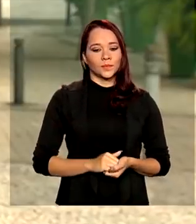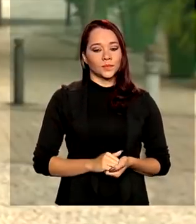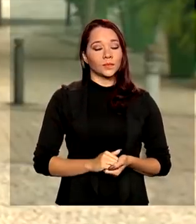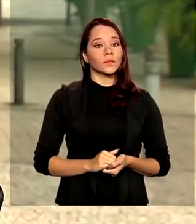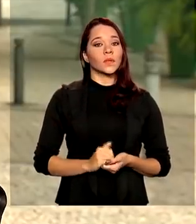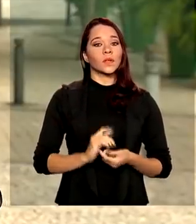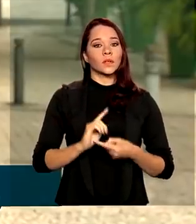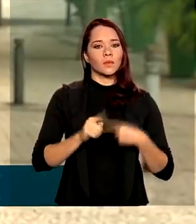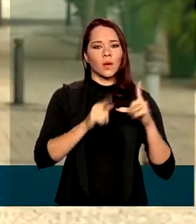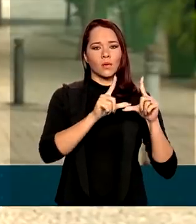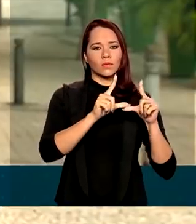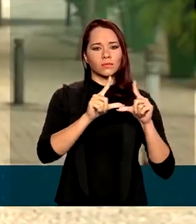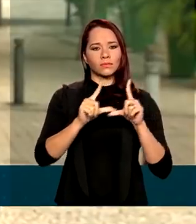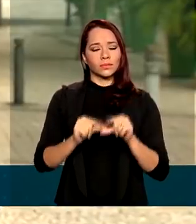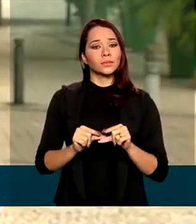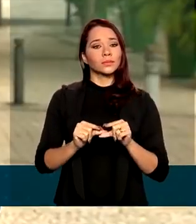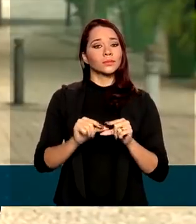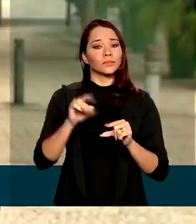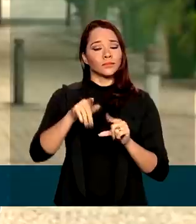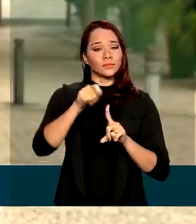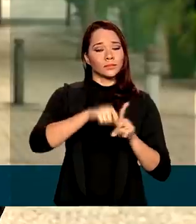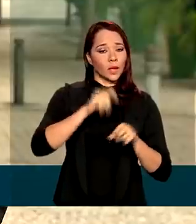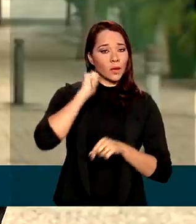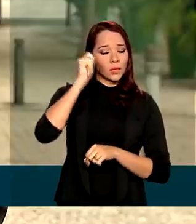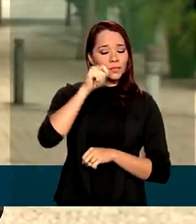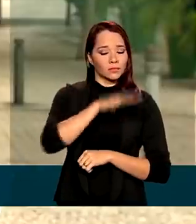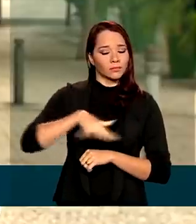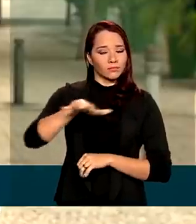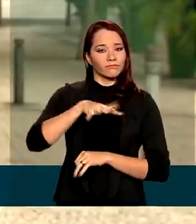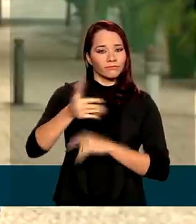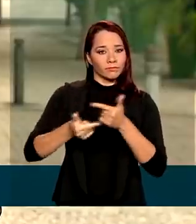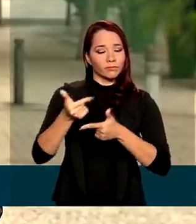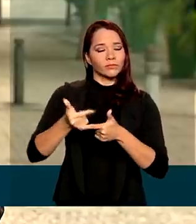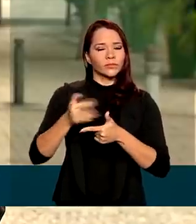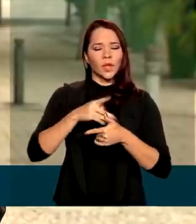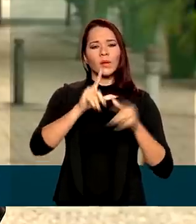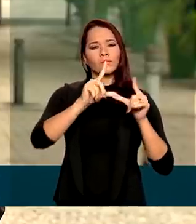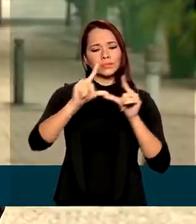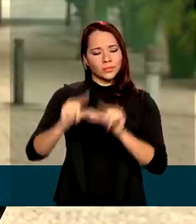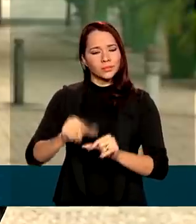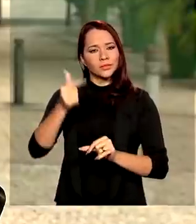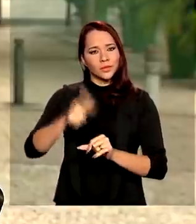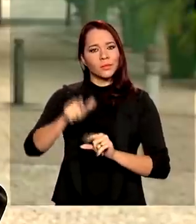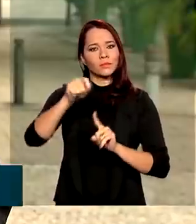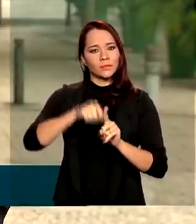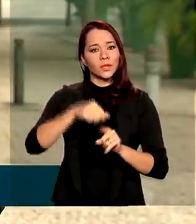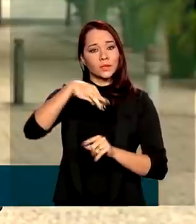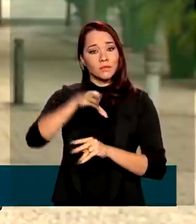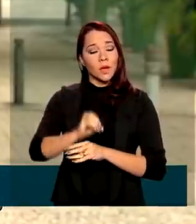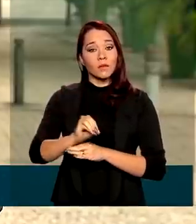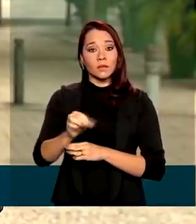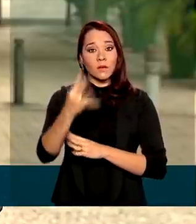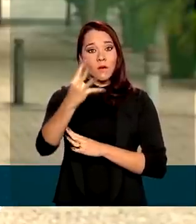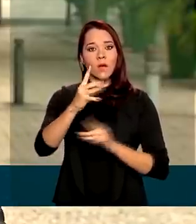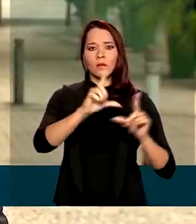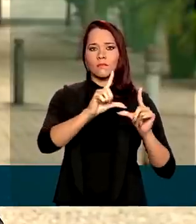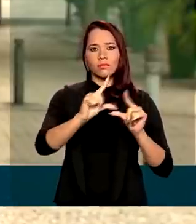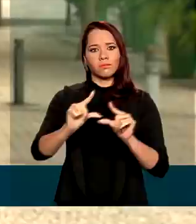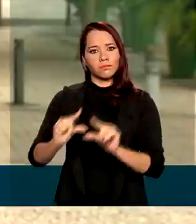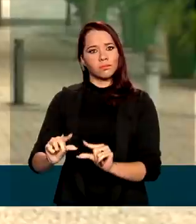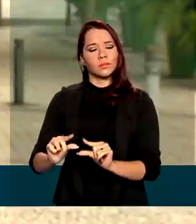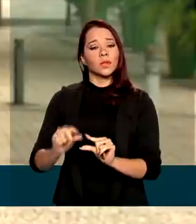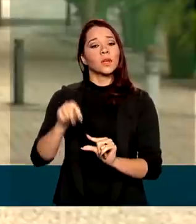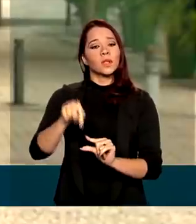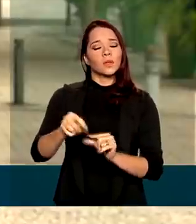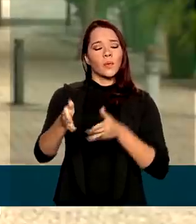Depois da queda recorde registrada em abril, o setor de serviços voltou a cair no mês de maio. Essa foi a quarta queda consecutiva.